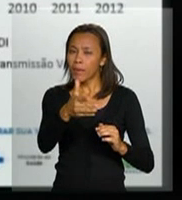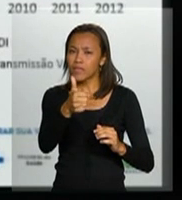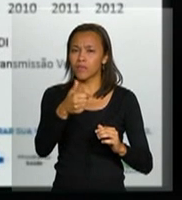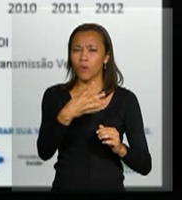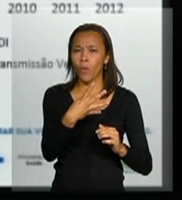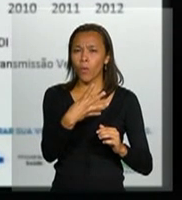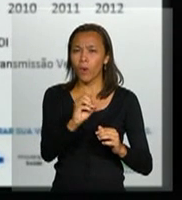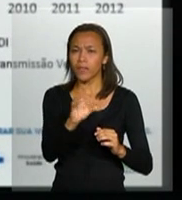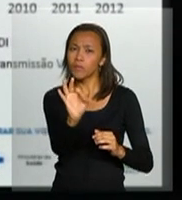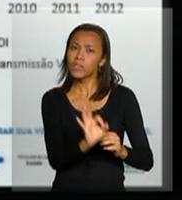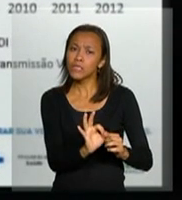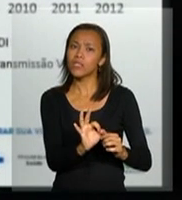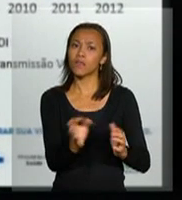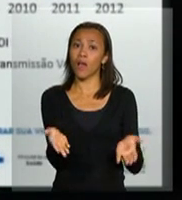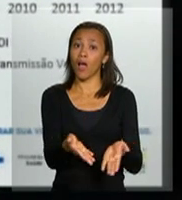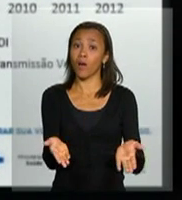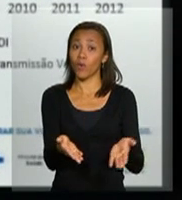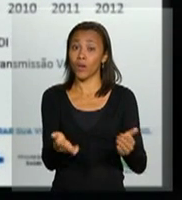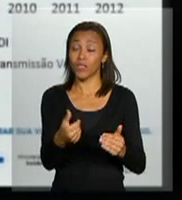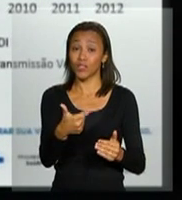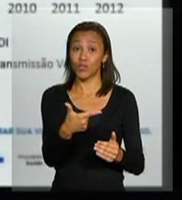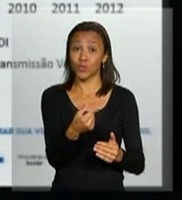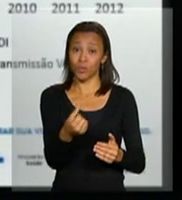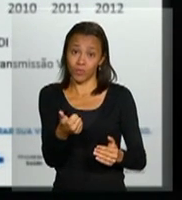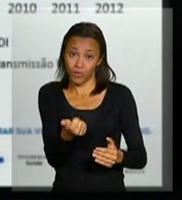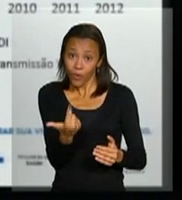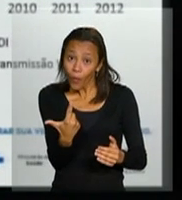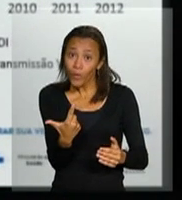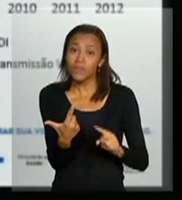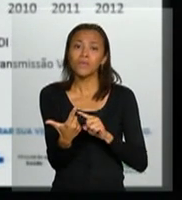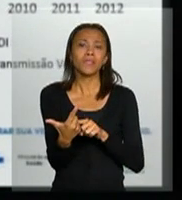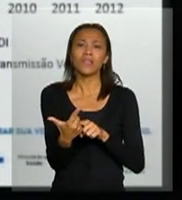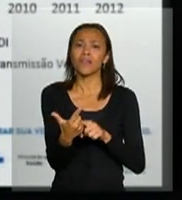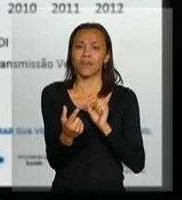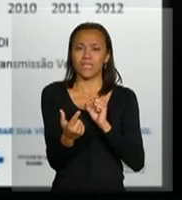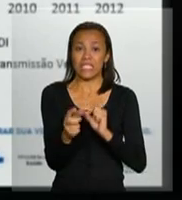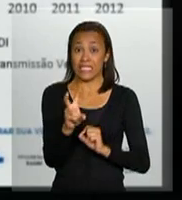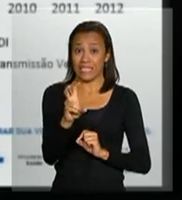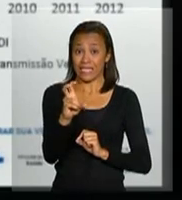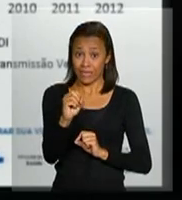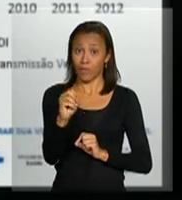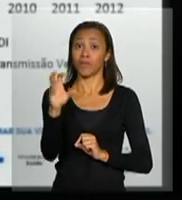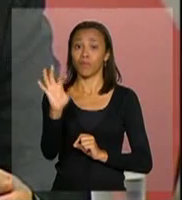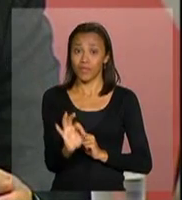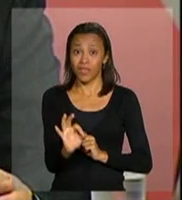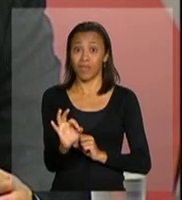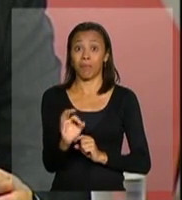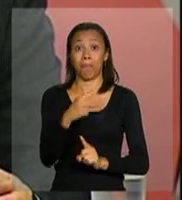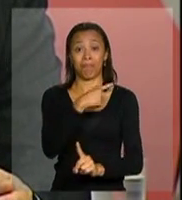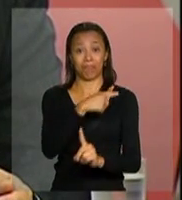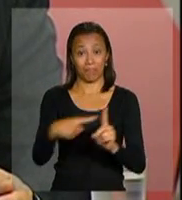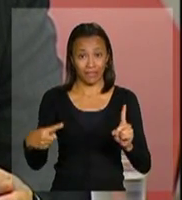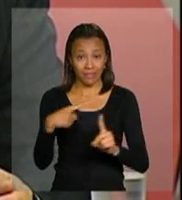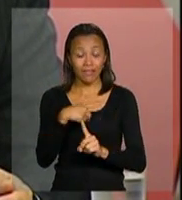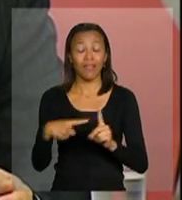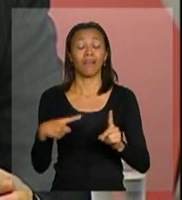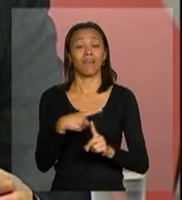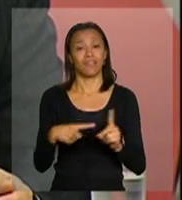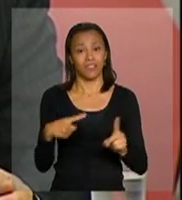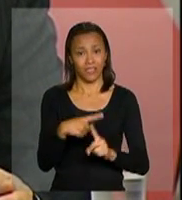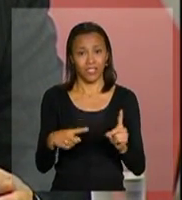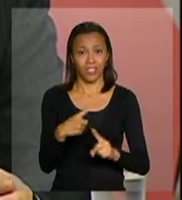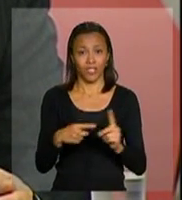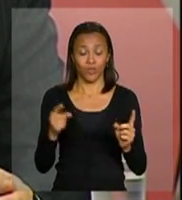40%. Nós chegamos aqui em 2012 com certamente 50%, ou metade dos